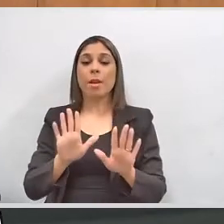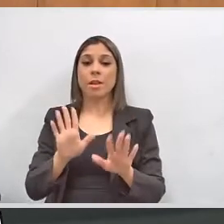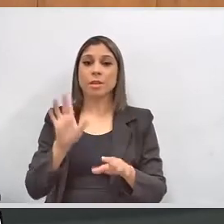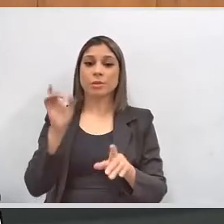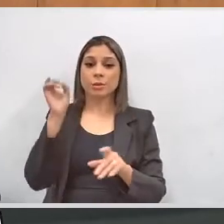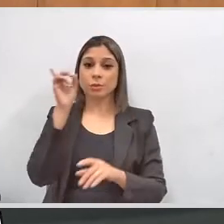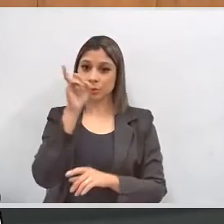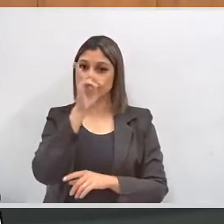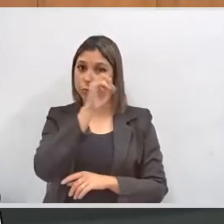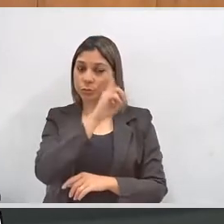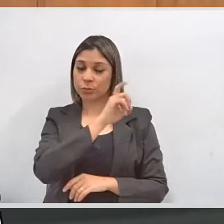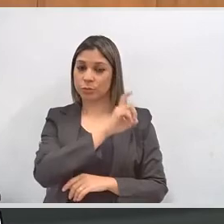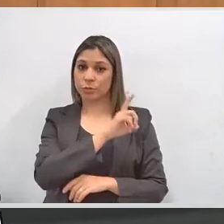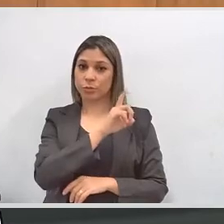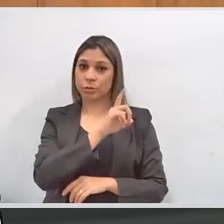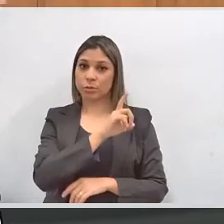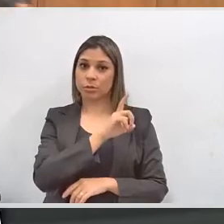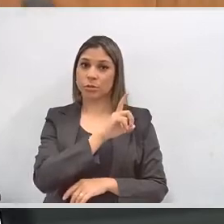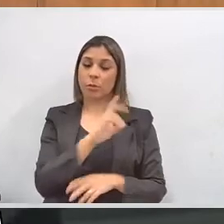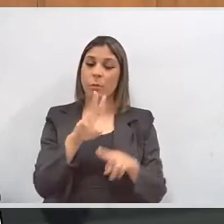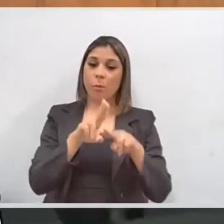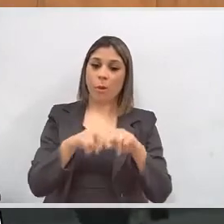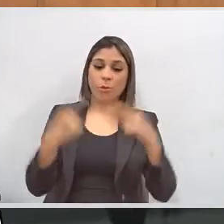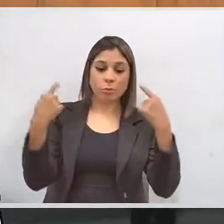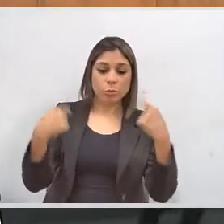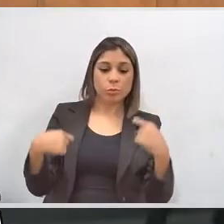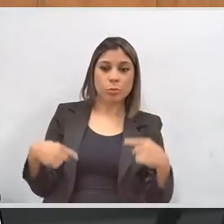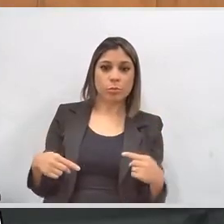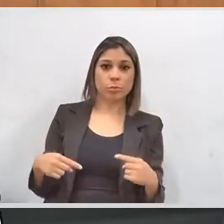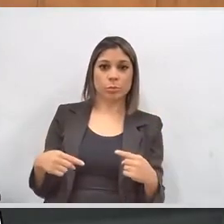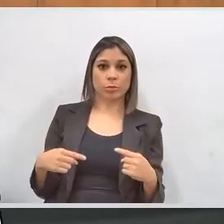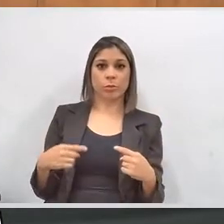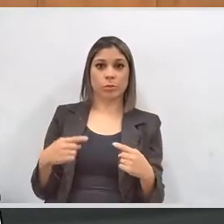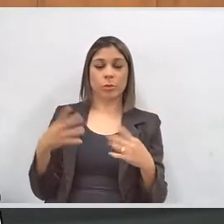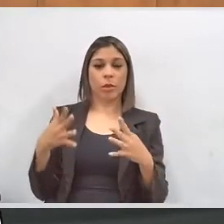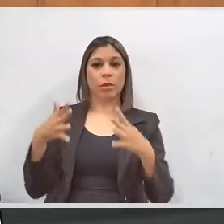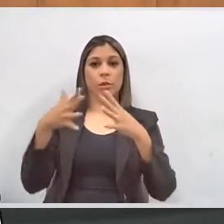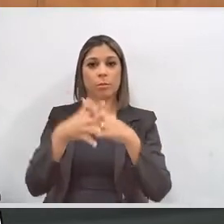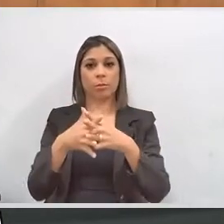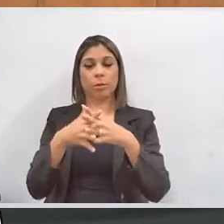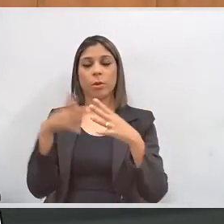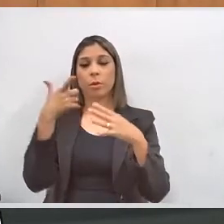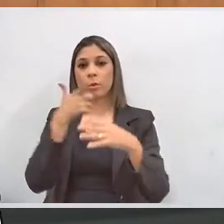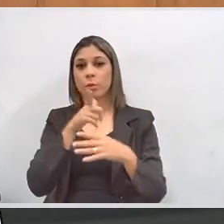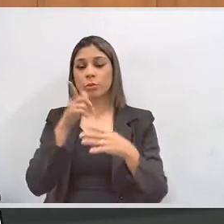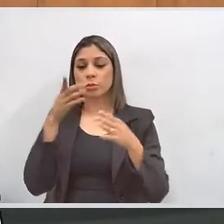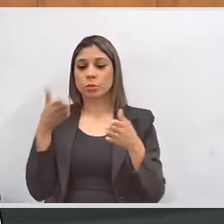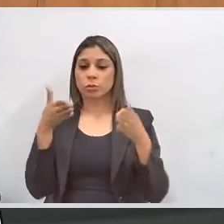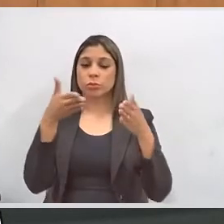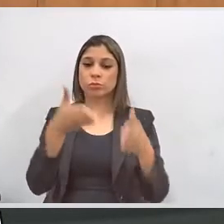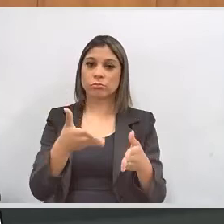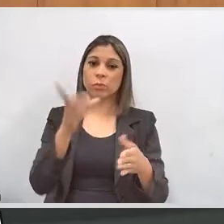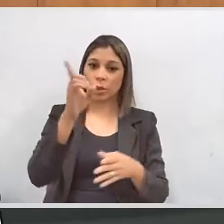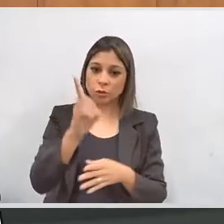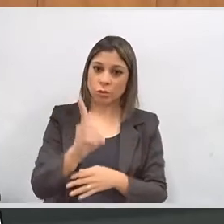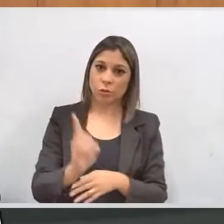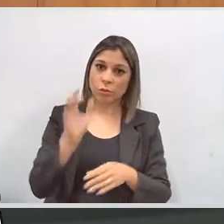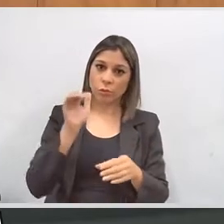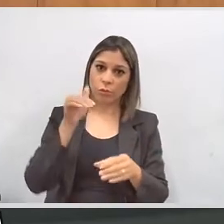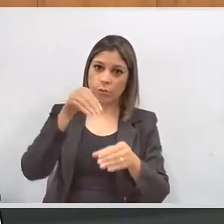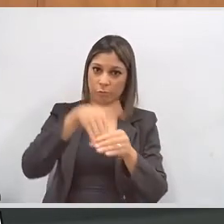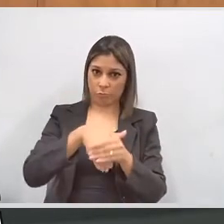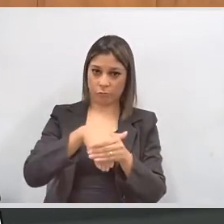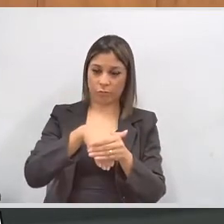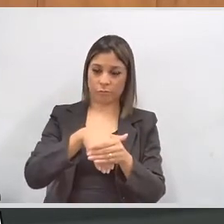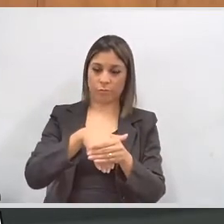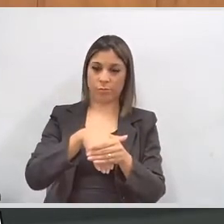restrição de ordem física para que esse direito do voto seja